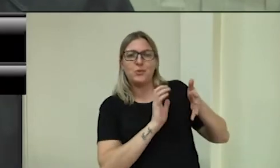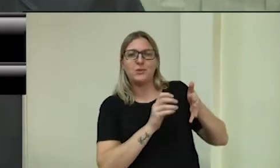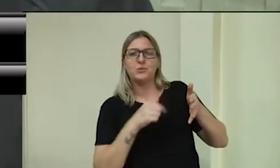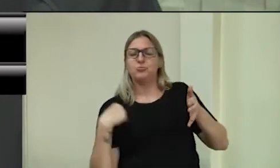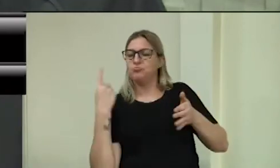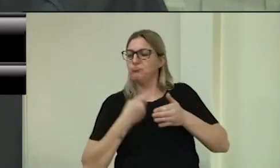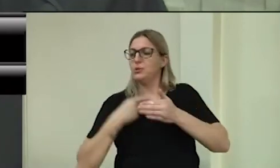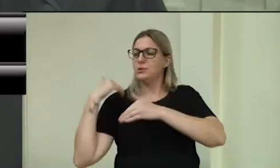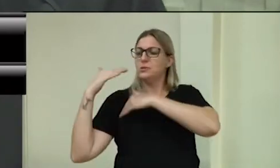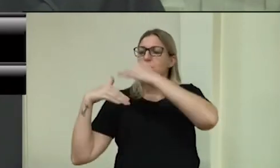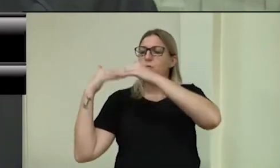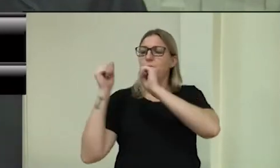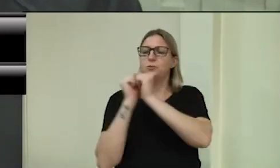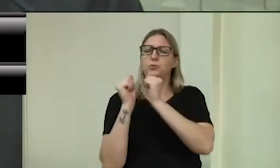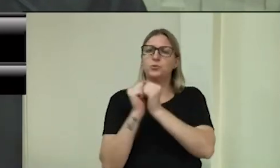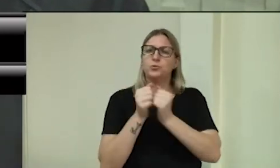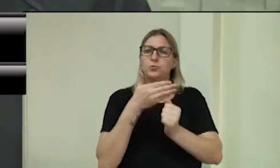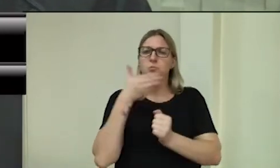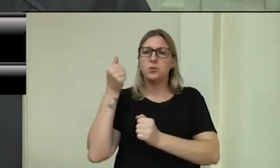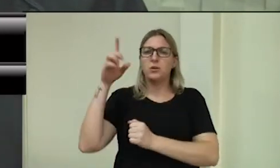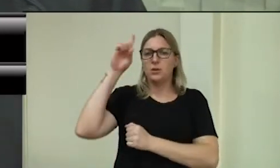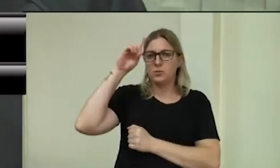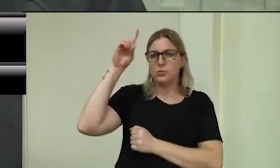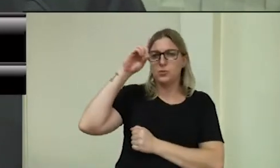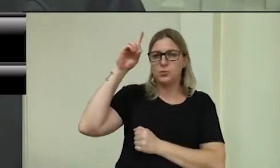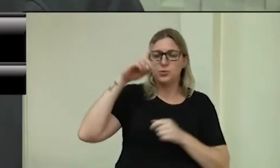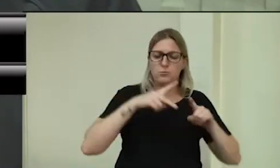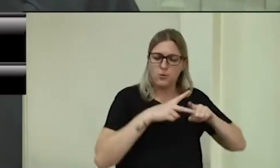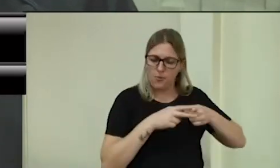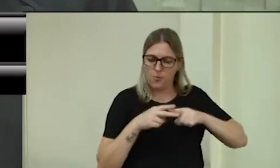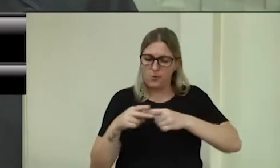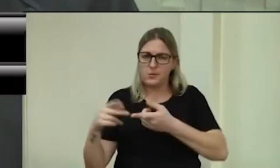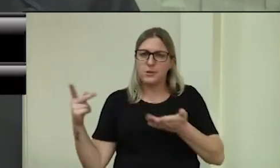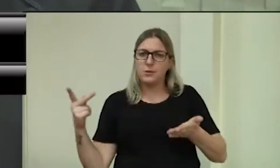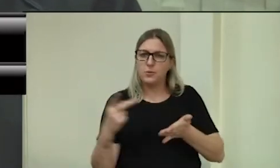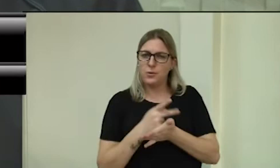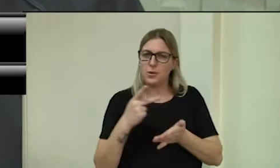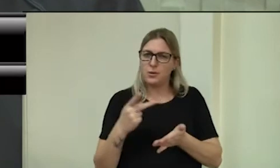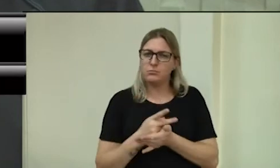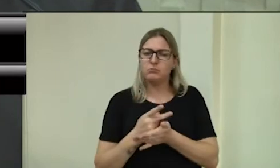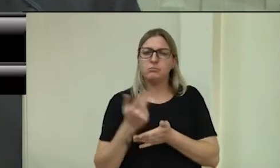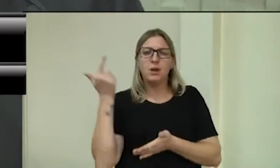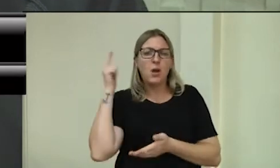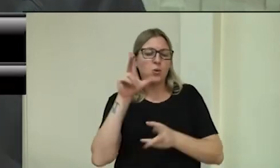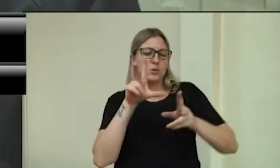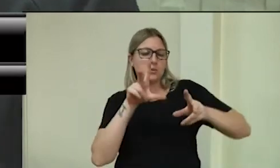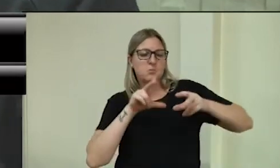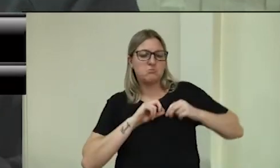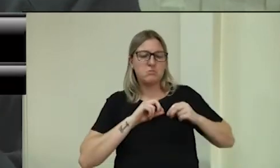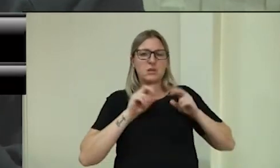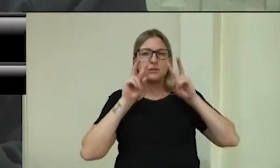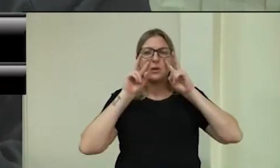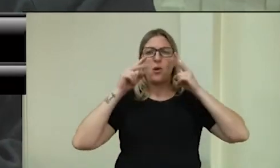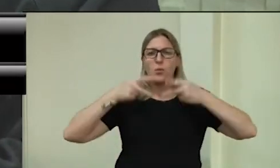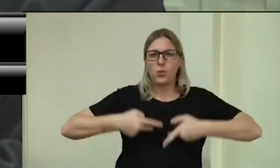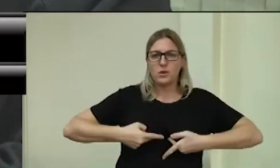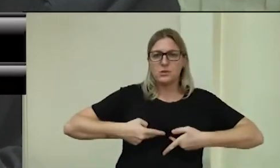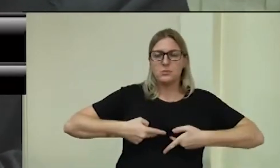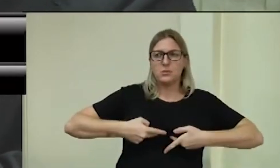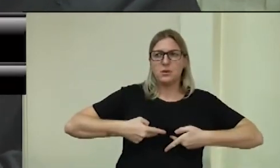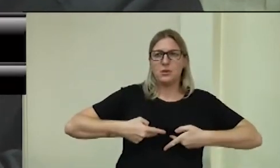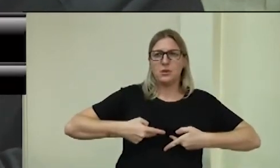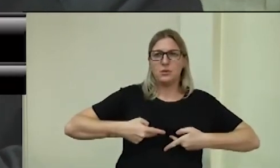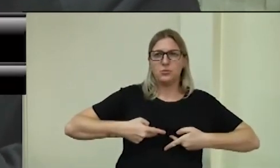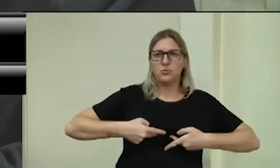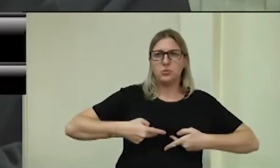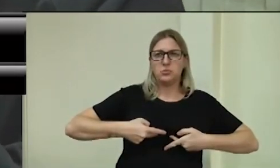cada dia, corrigindo defeitos e distorções para merecermos o tão almejado reconhecimento dos